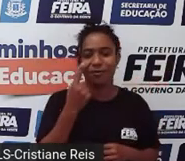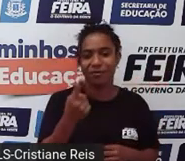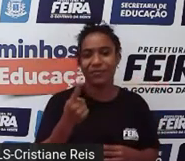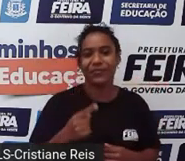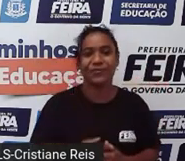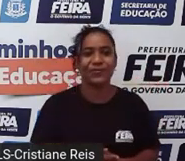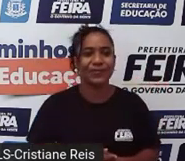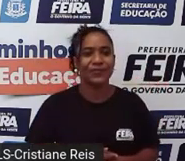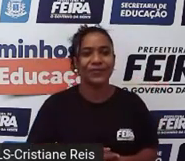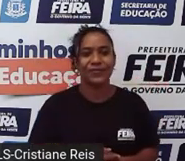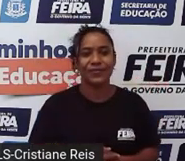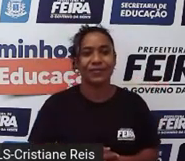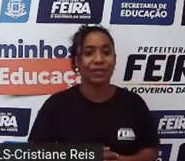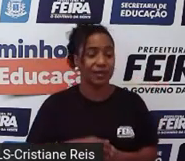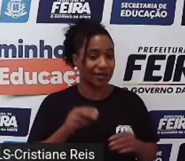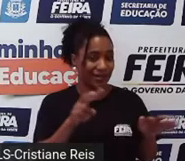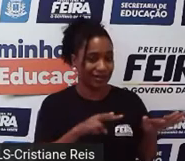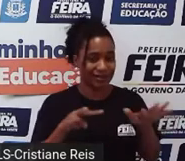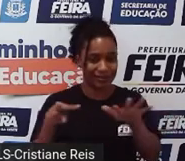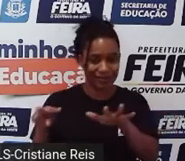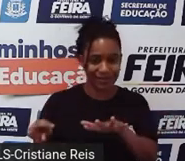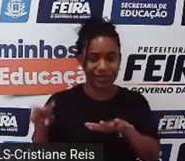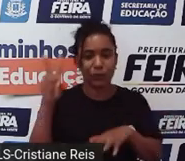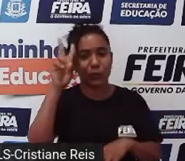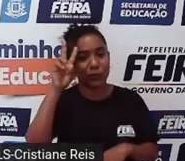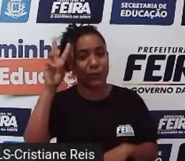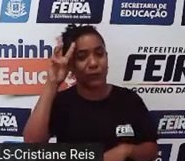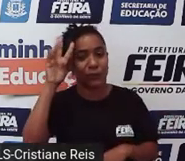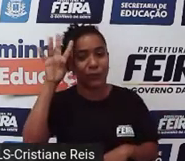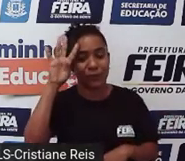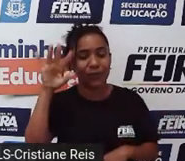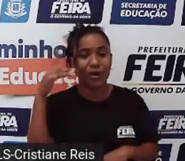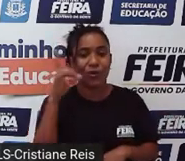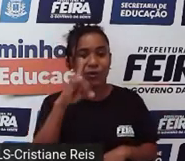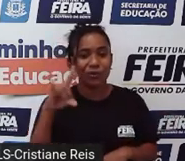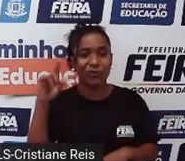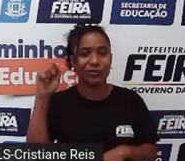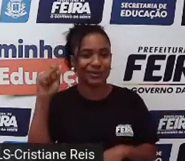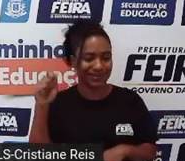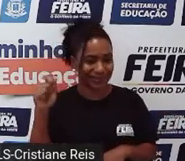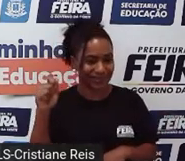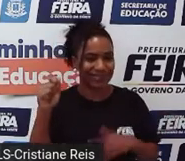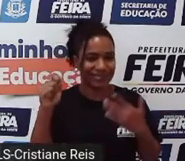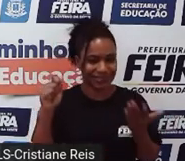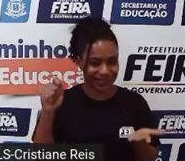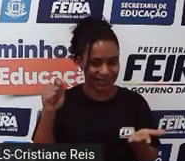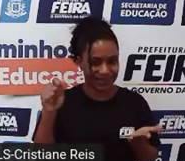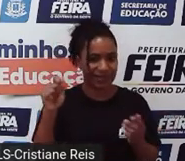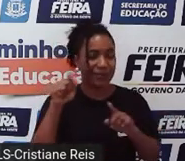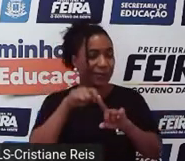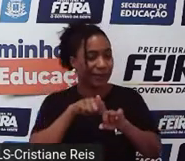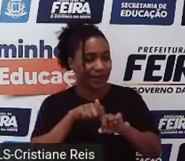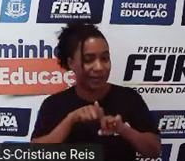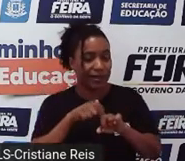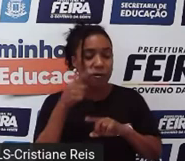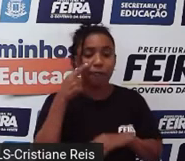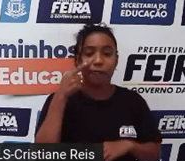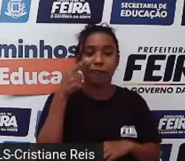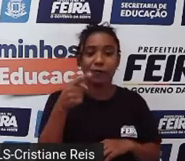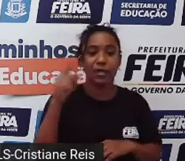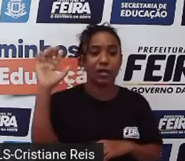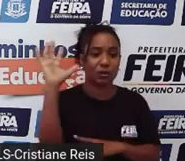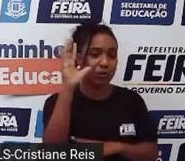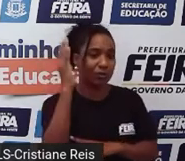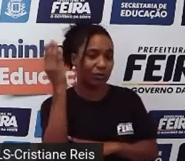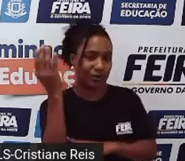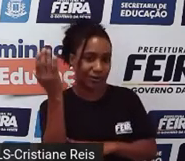colocam o dia da semana, a data da previsão do tempo. Eles mostram como é que está a condição climática,